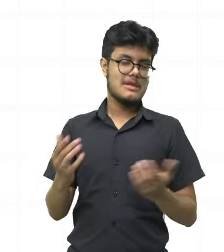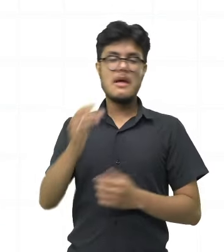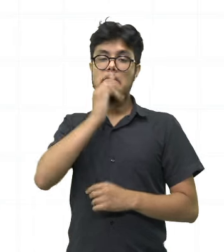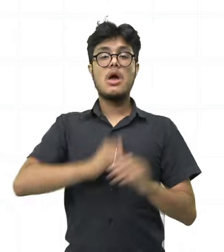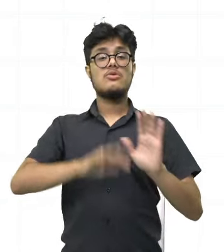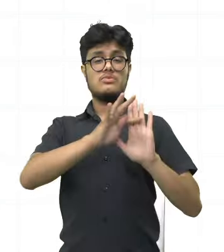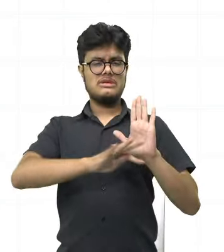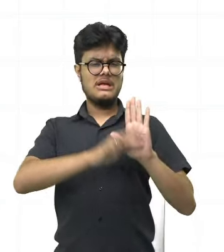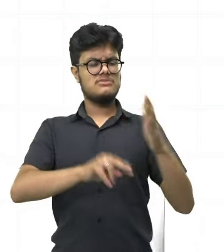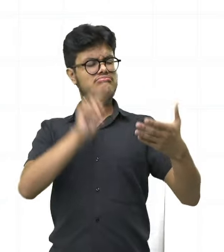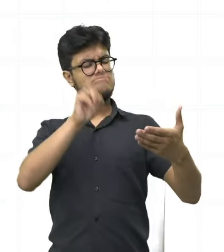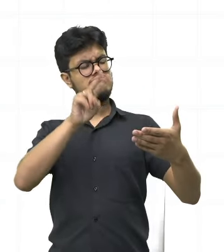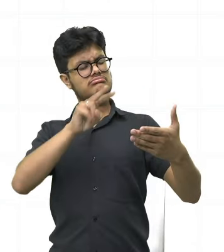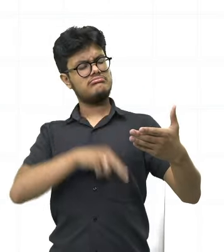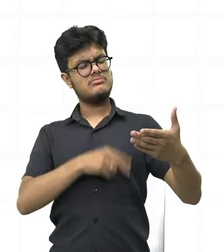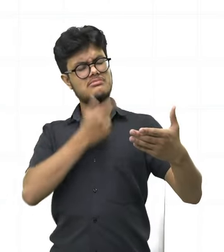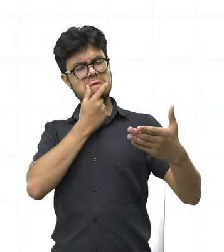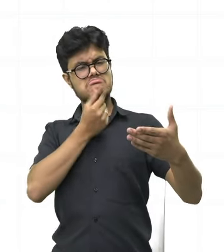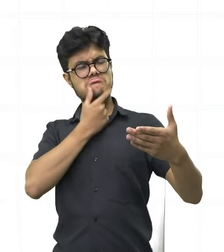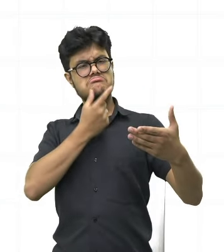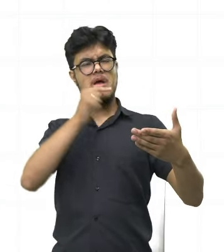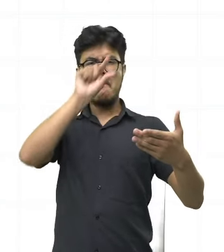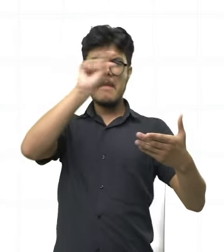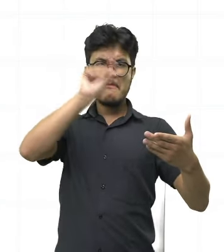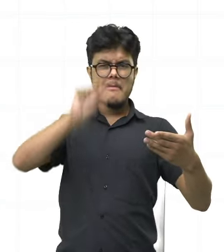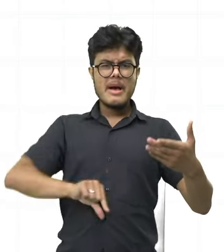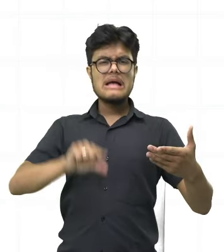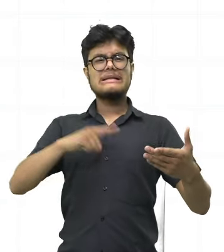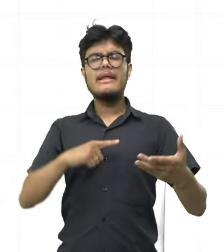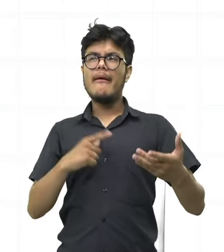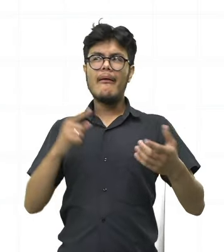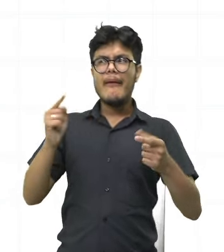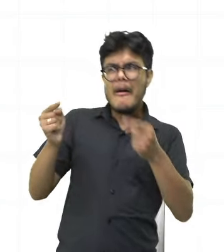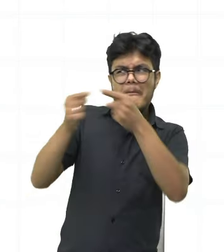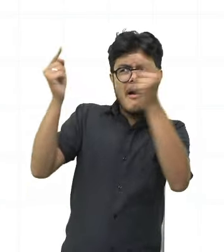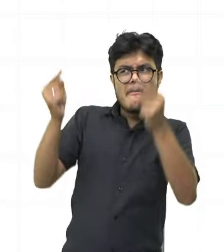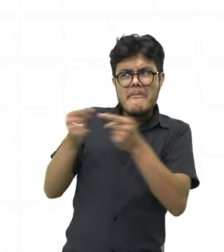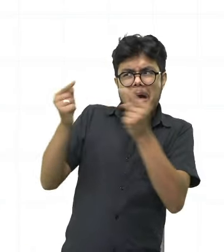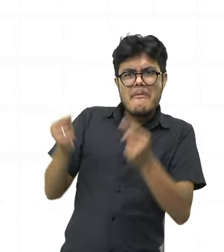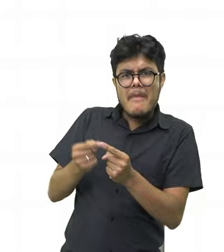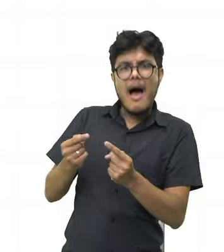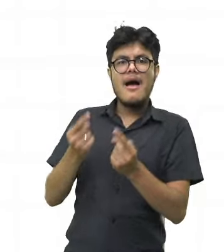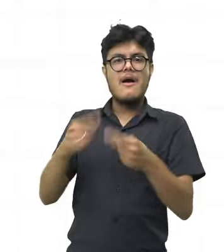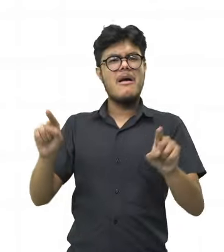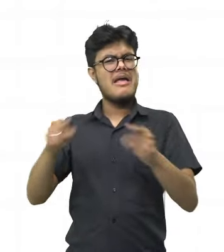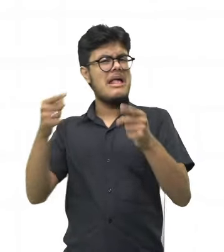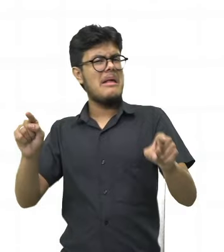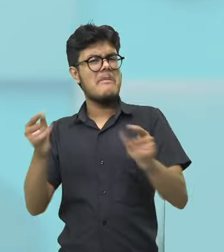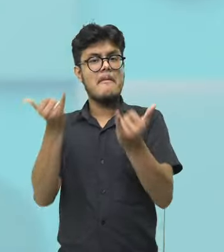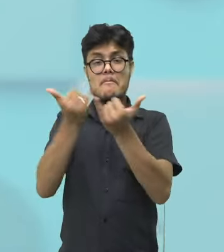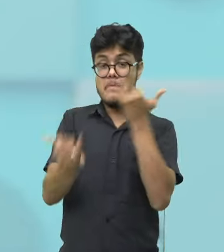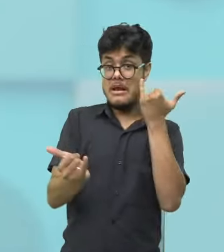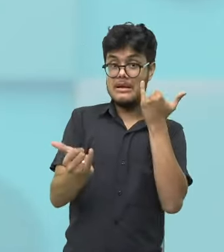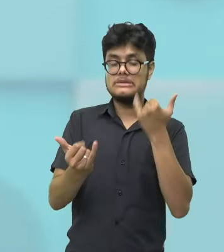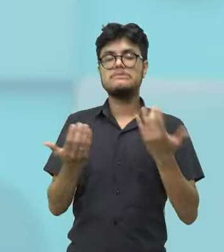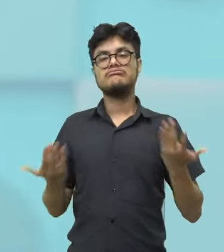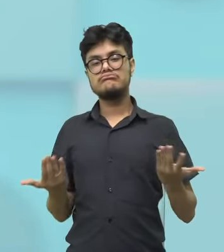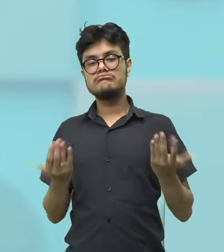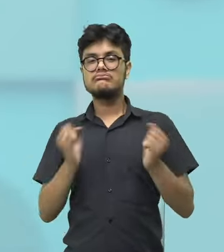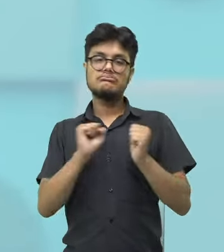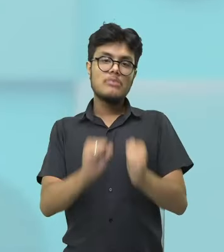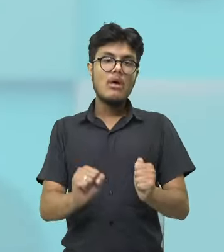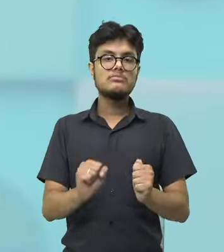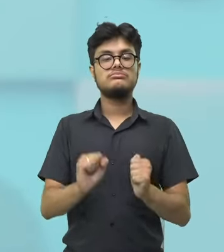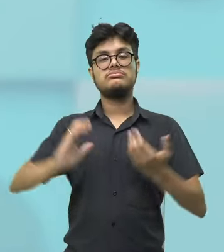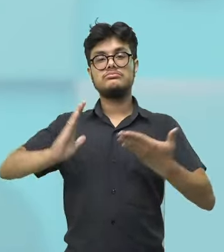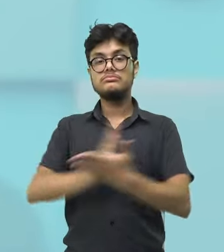poema e todos os versos vão ter uma rima. Eles vão rimar um com o outro. Todos os versos estão rimando. E pode ser